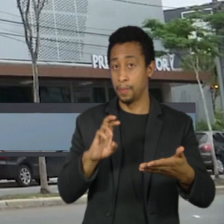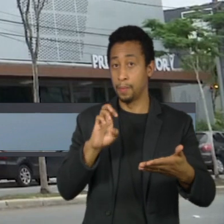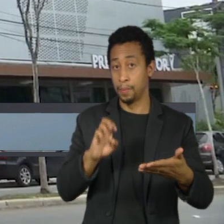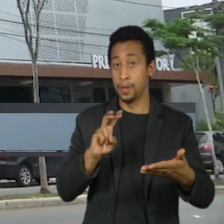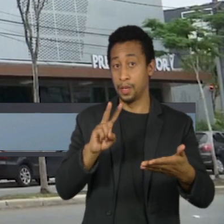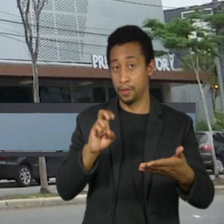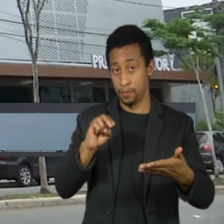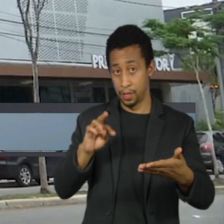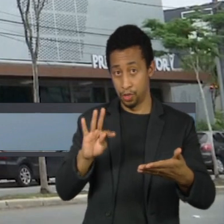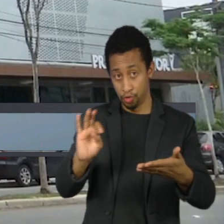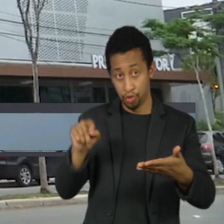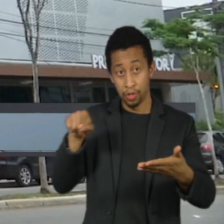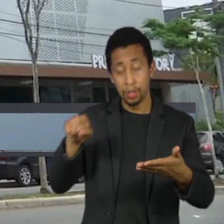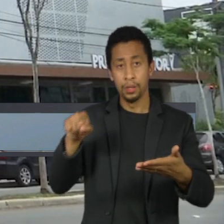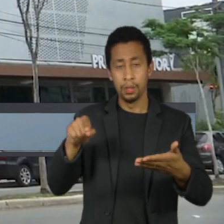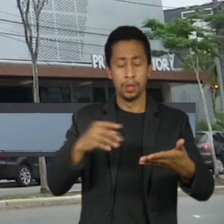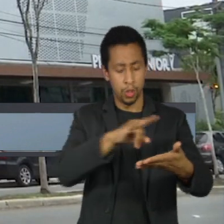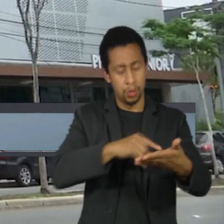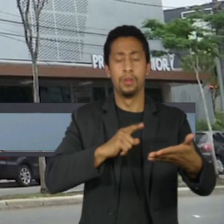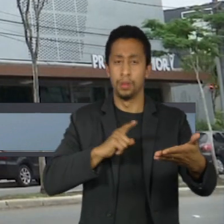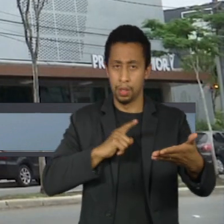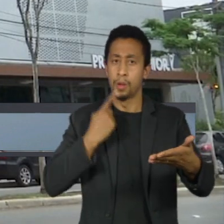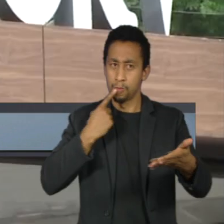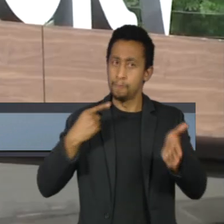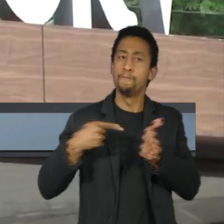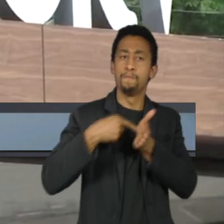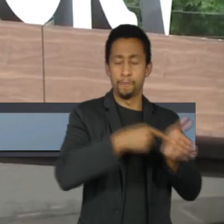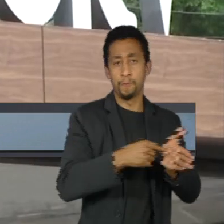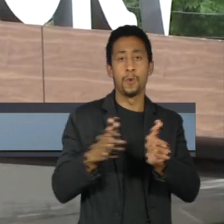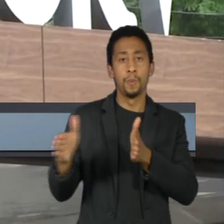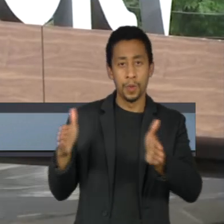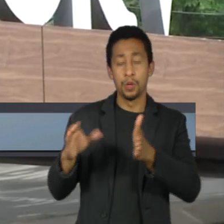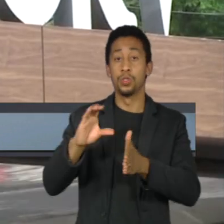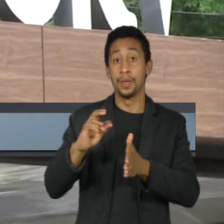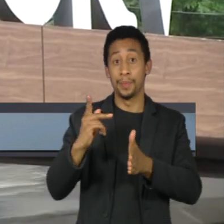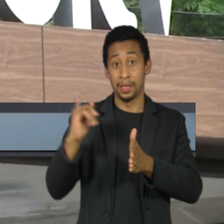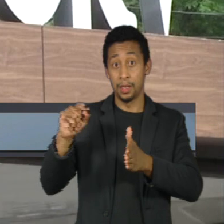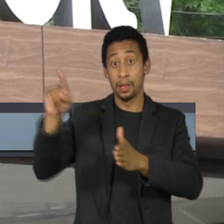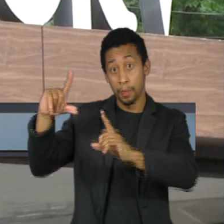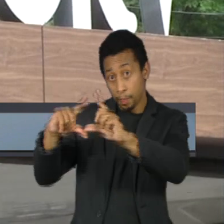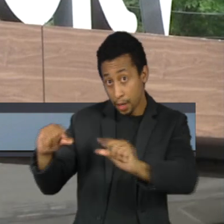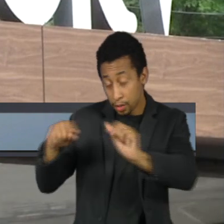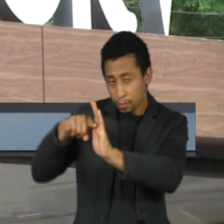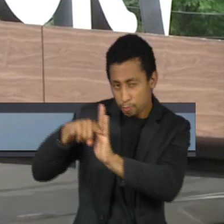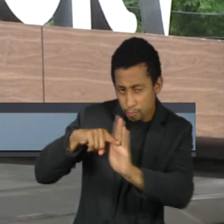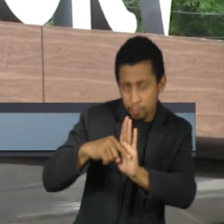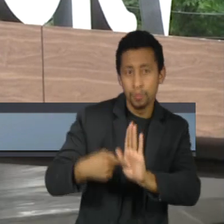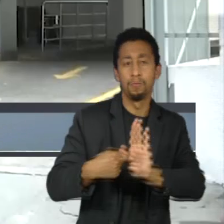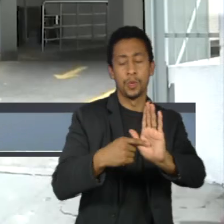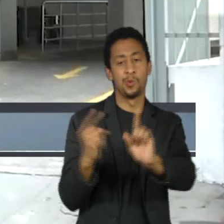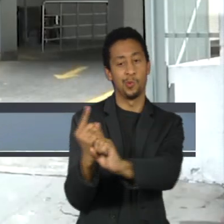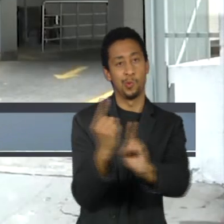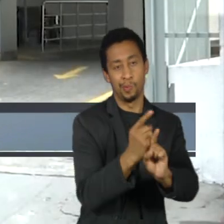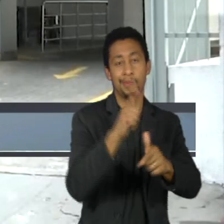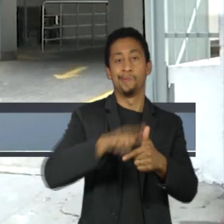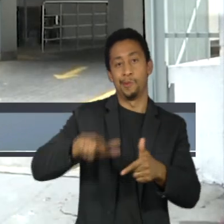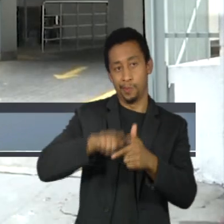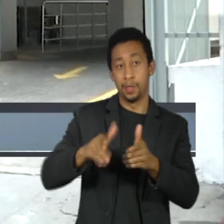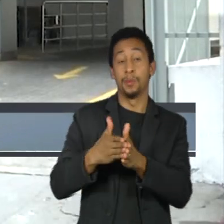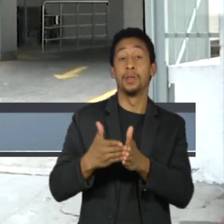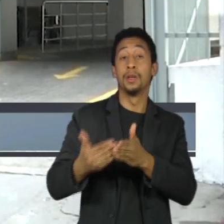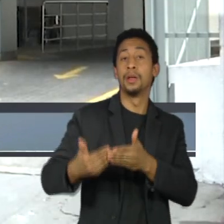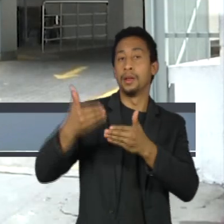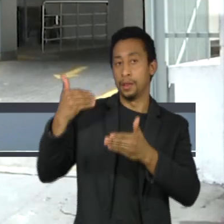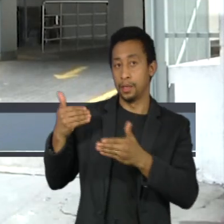A operadora de saúde, que foi alvo de denúncias durante os trabalhos da comissão em Brasília, é investigada desde o fim de setembro por